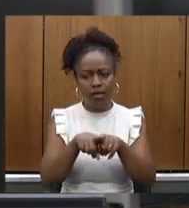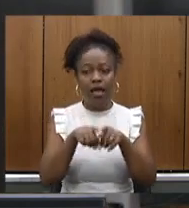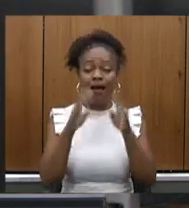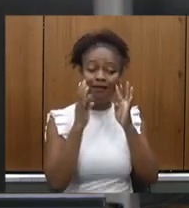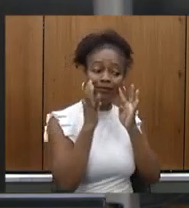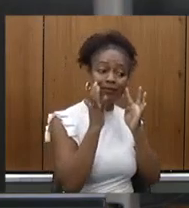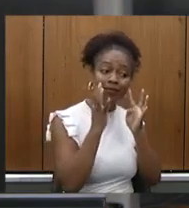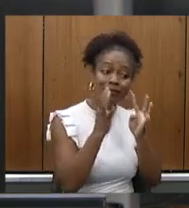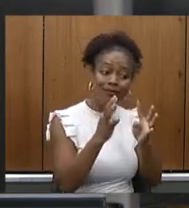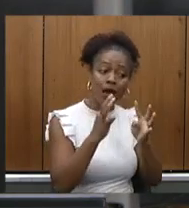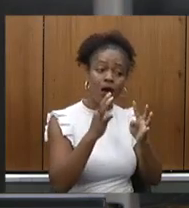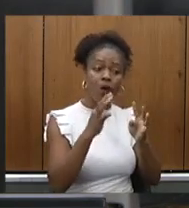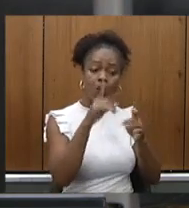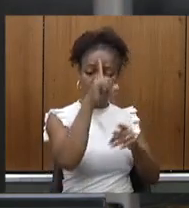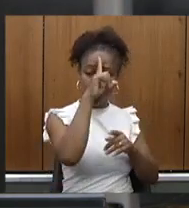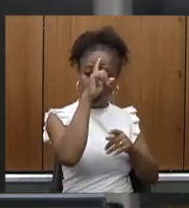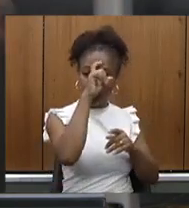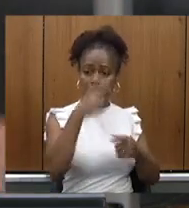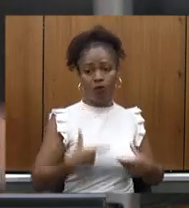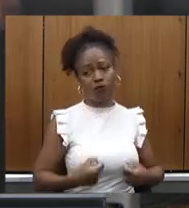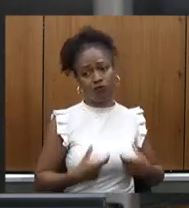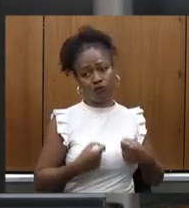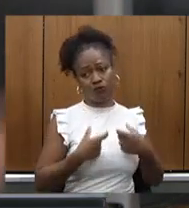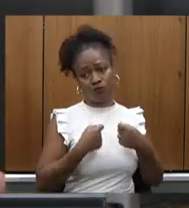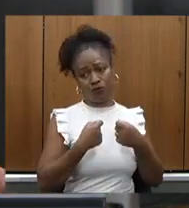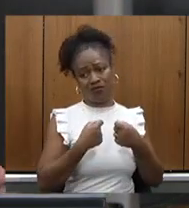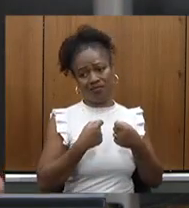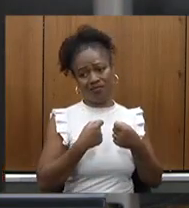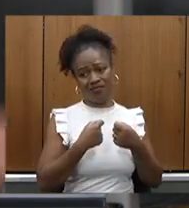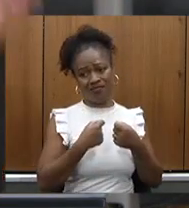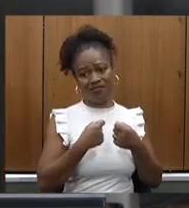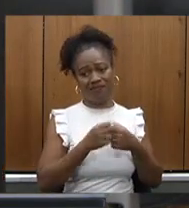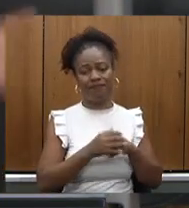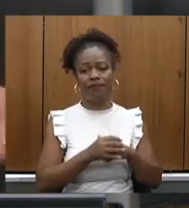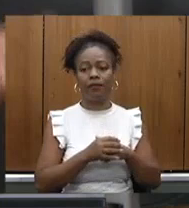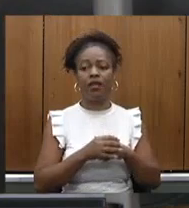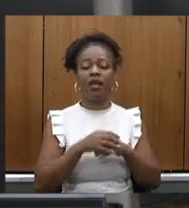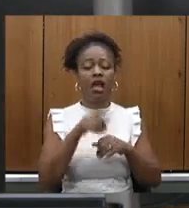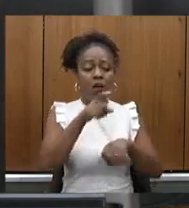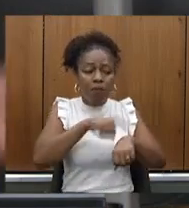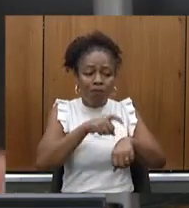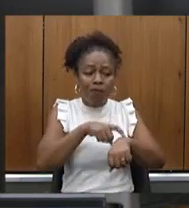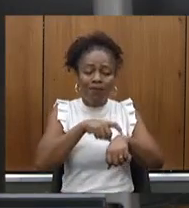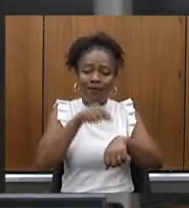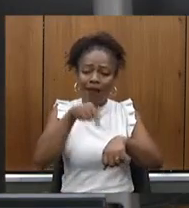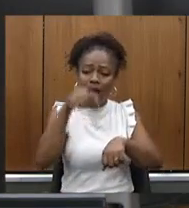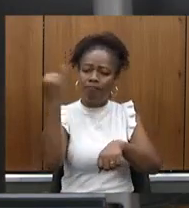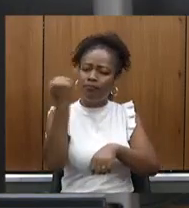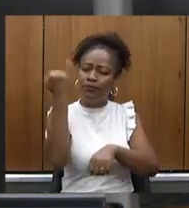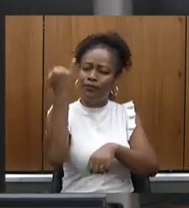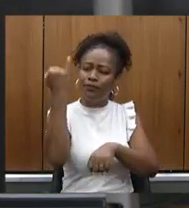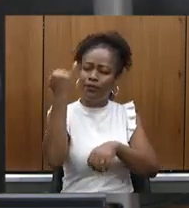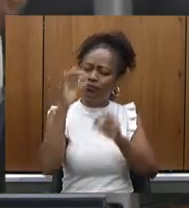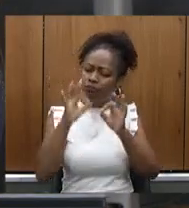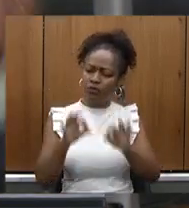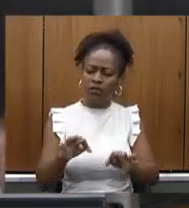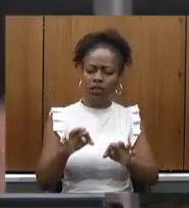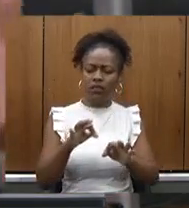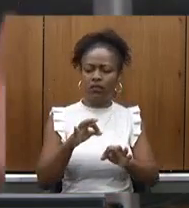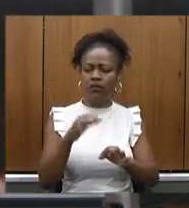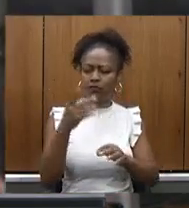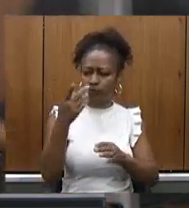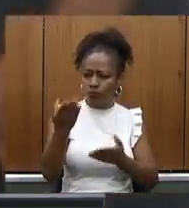hospital oncológico de Pouso Alegre estamos num momento importante e tenho certeza que o governador não me dirá